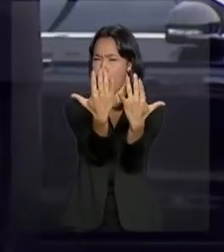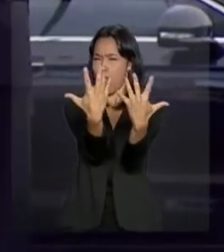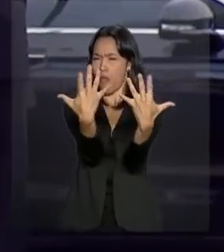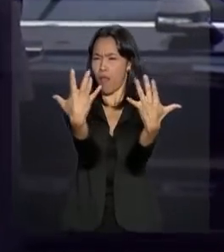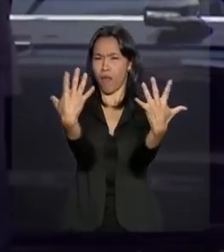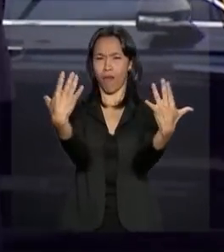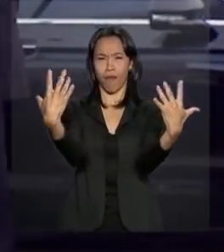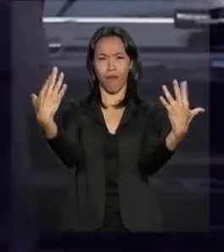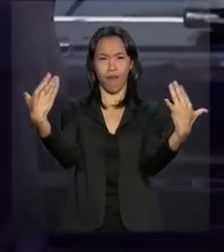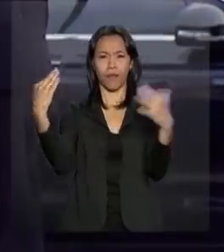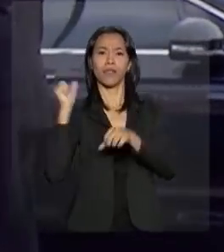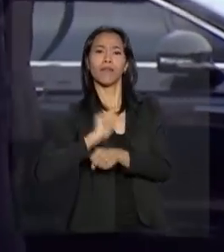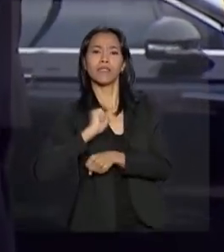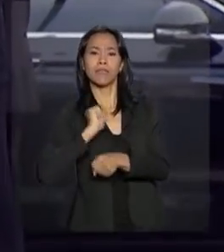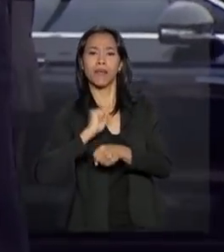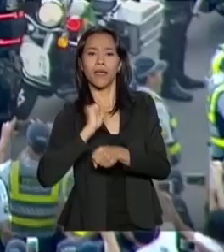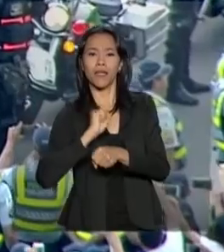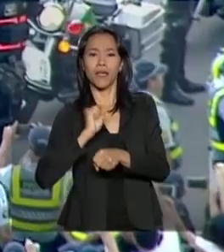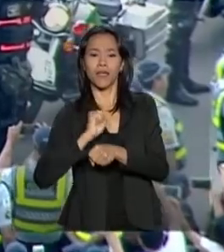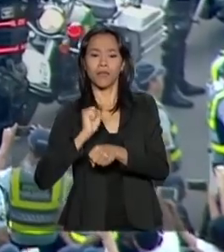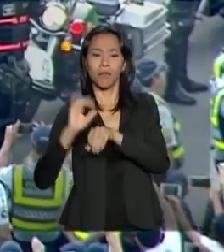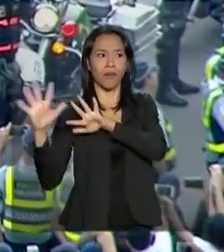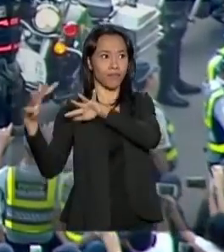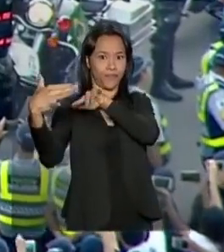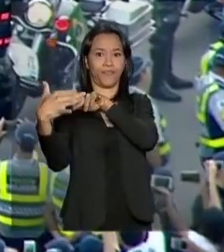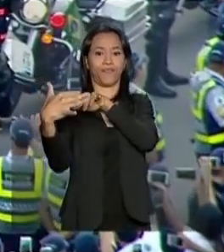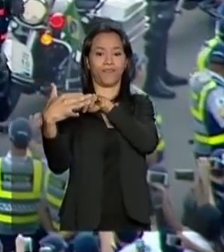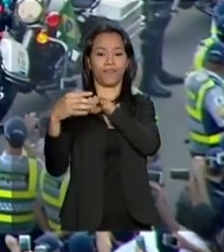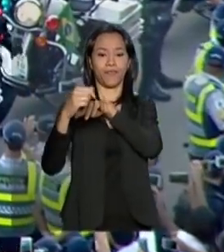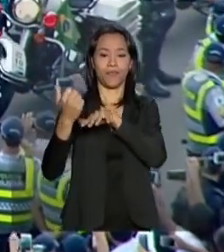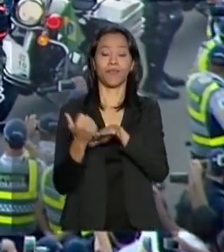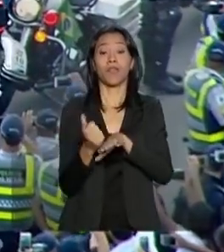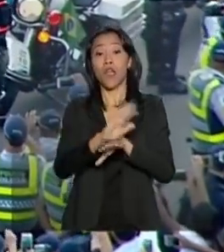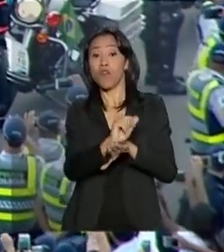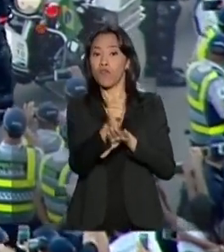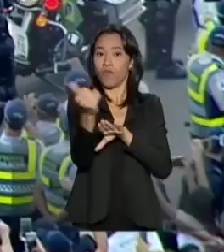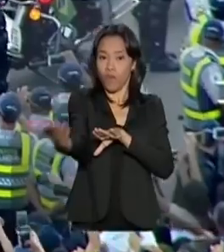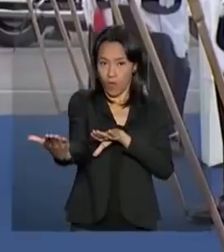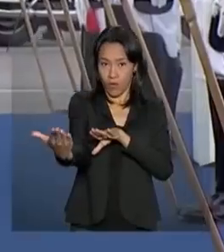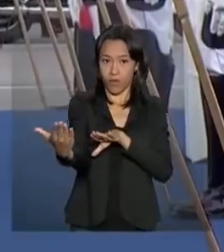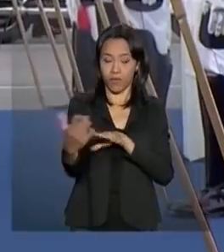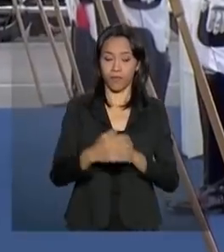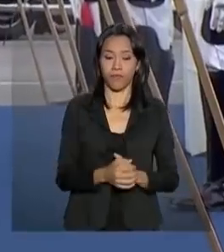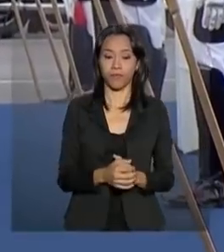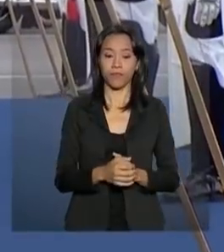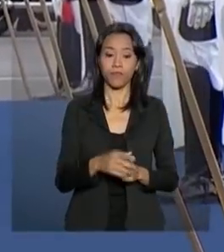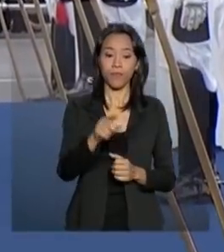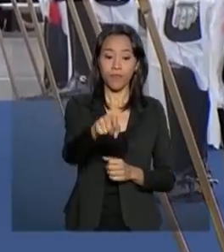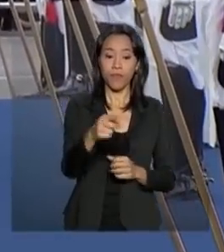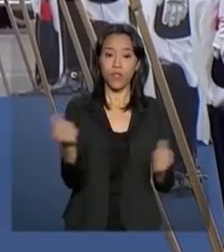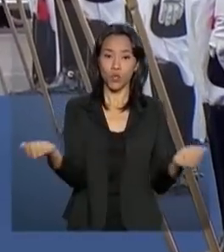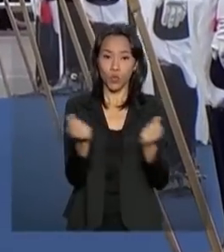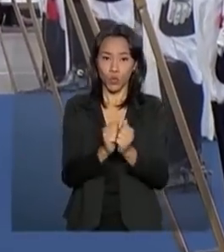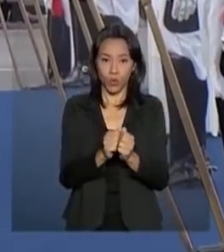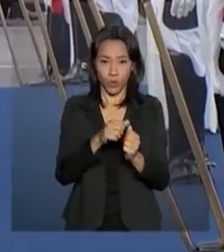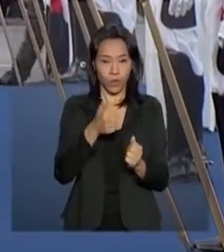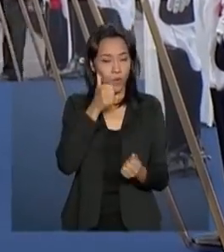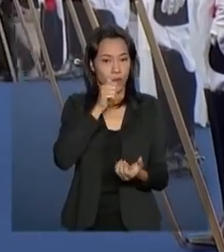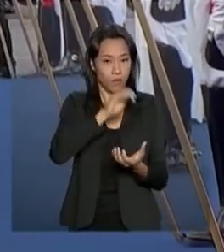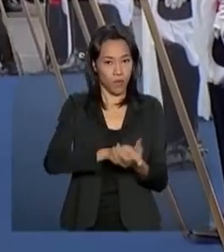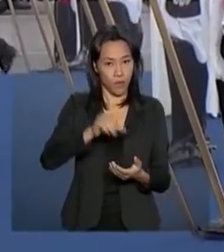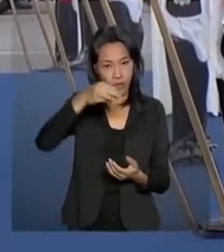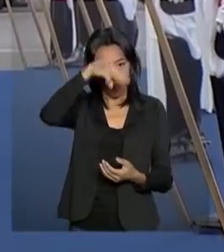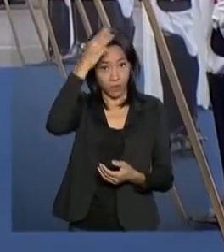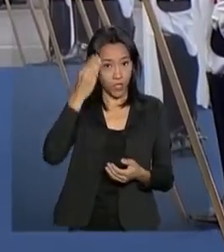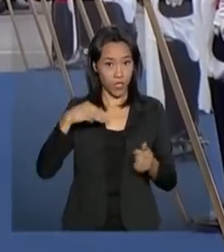aguardava a chegada da comitiva presidencial na parte externa do Palácio do Itamaraty. Ao lado da primeira-dama, Michele